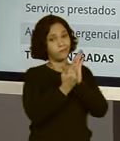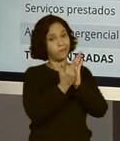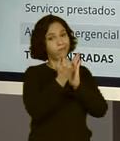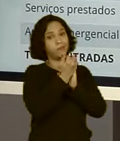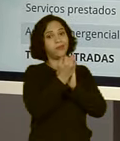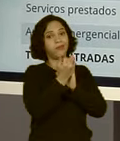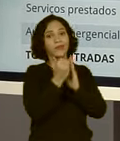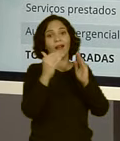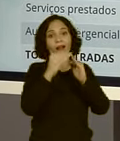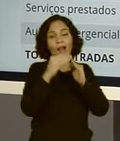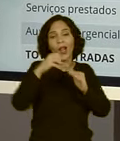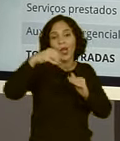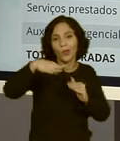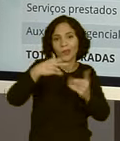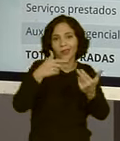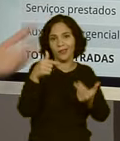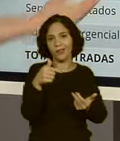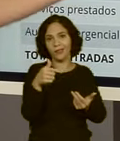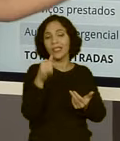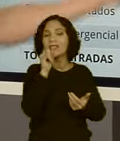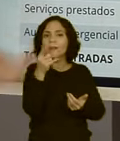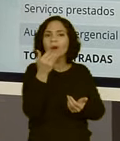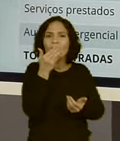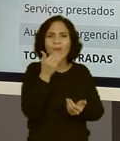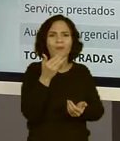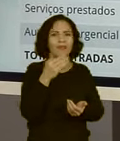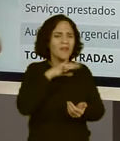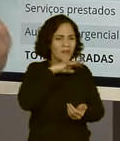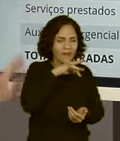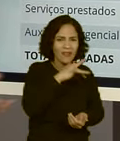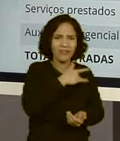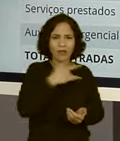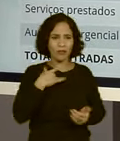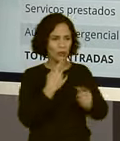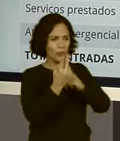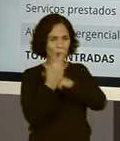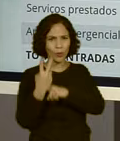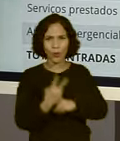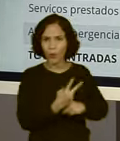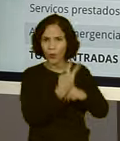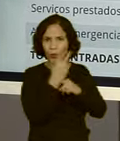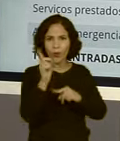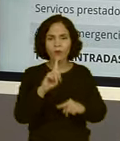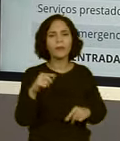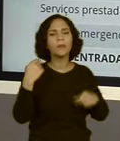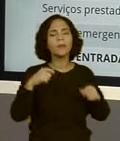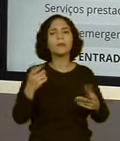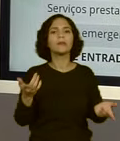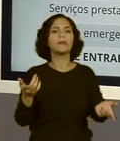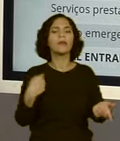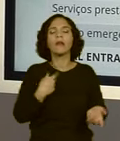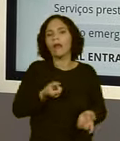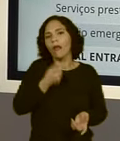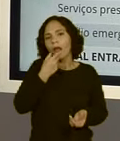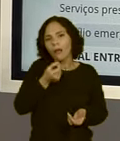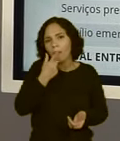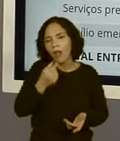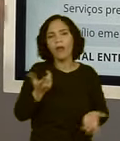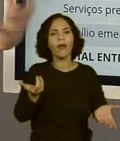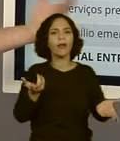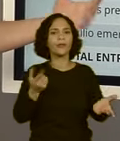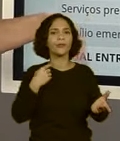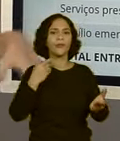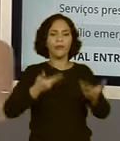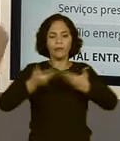vai aumentar, certo? Se você não se alimentar bem, não cuidar da sua saúde, precisar tomar algum medicamento,